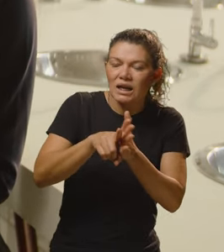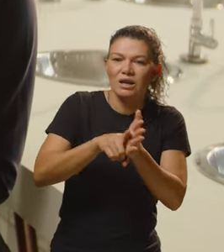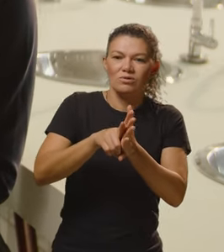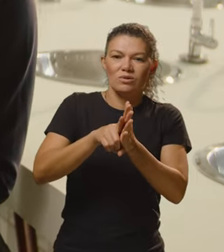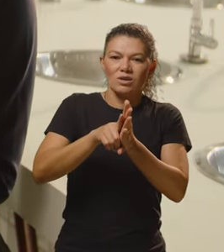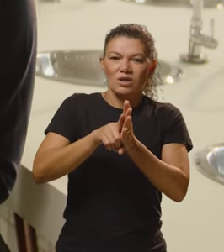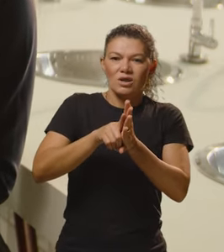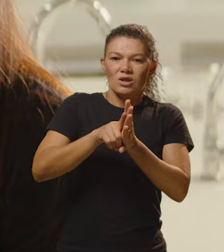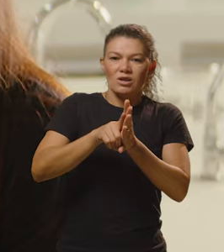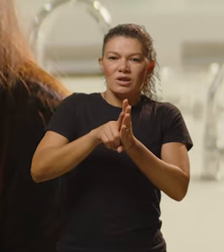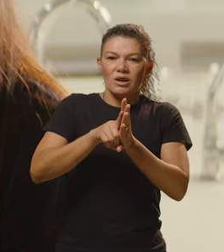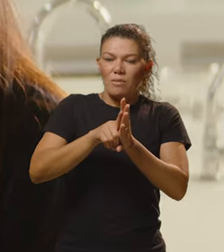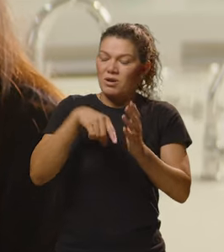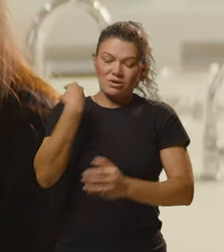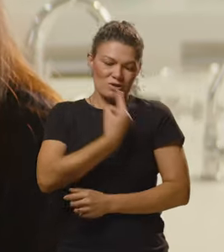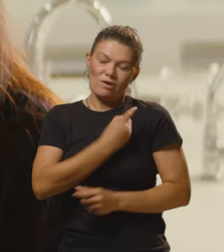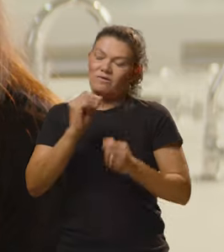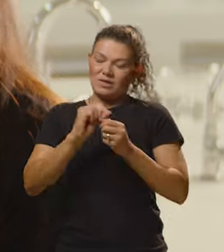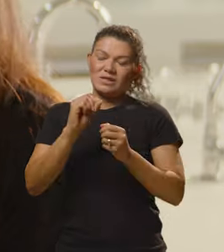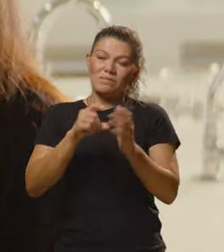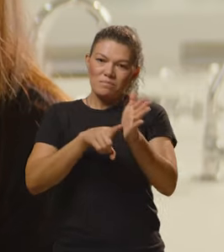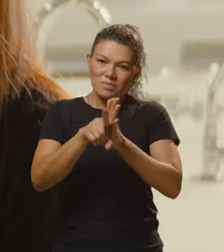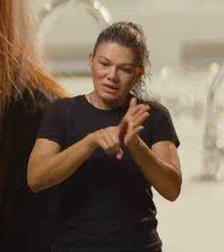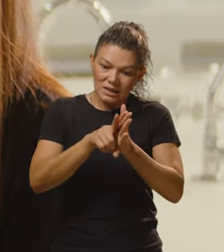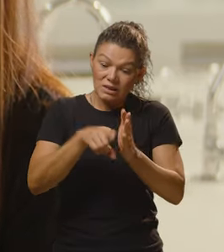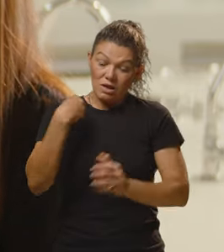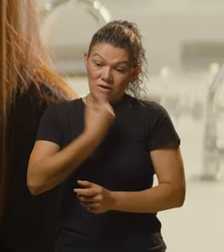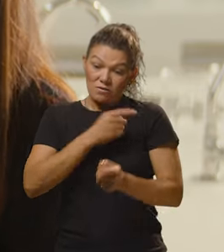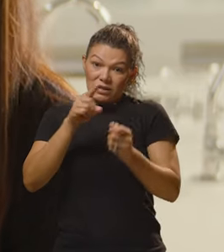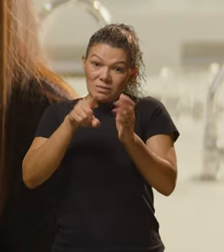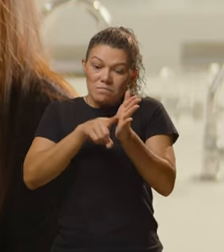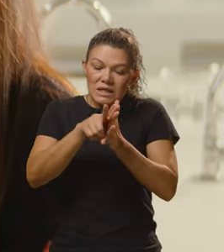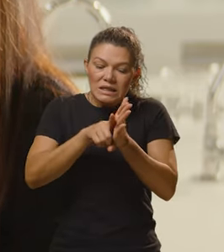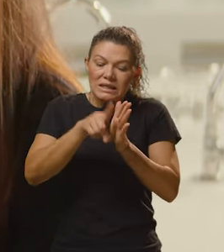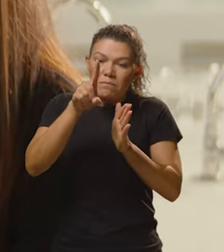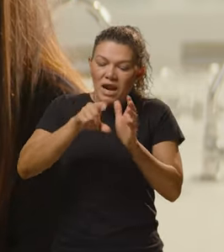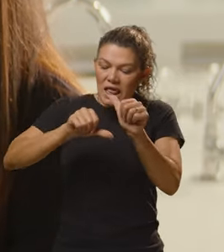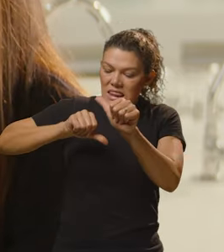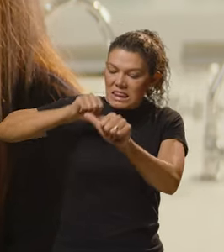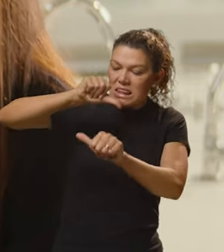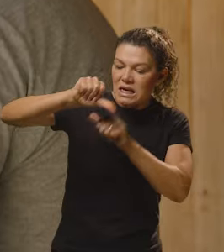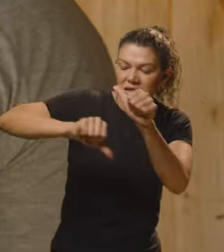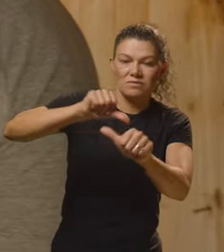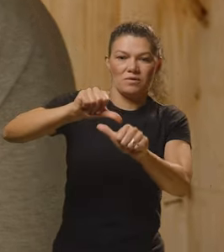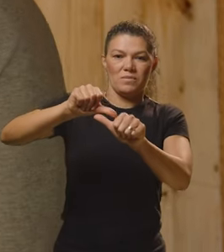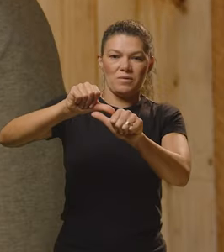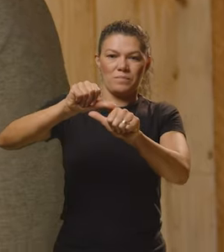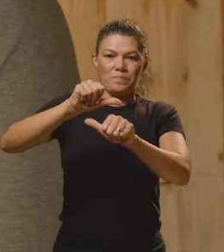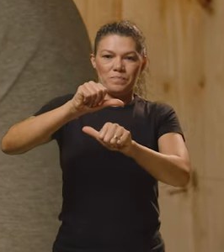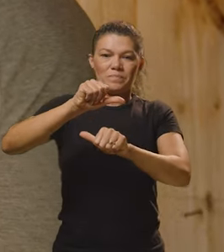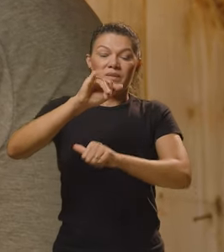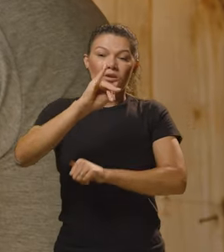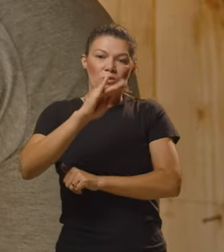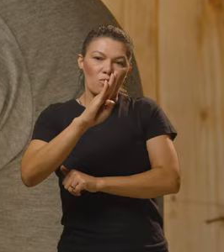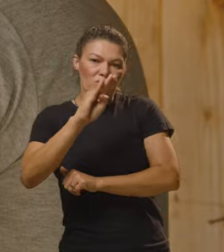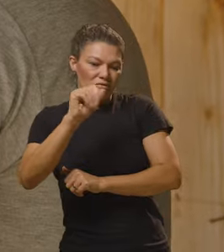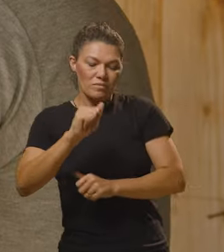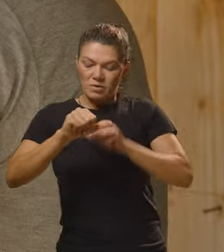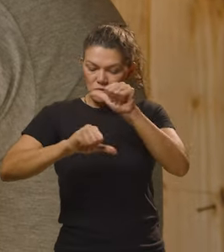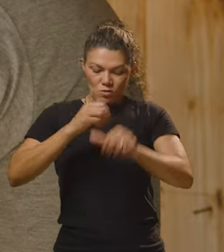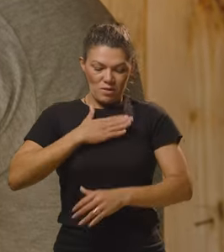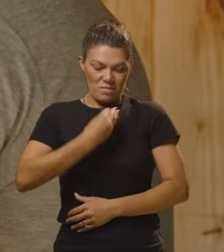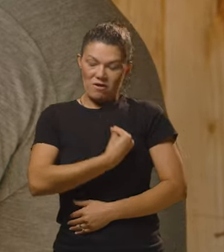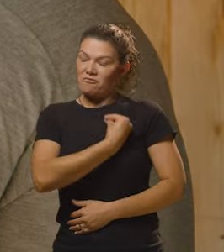pesquisadores, não é para isso que a gente faz pesquisa, a gente faz pesquisa para transformar. O IF mudou minha vida,